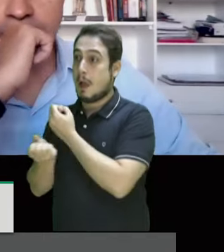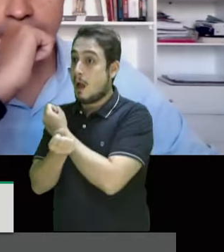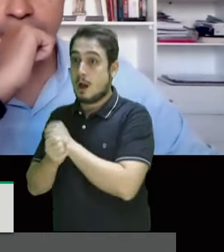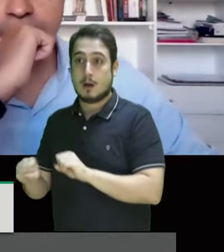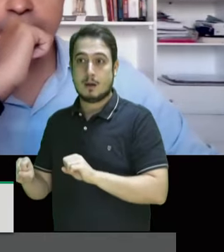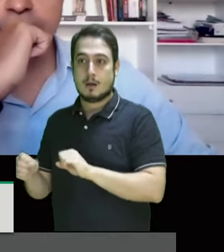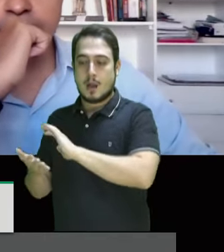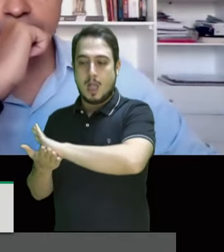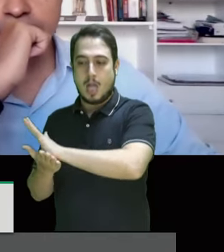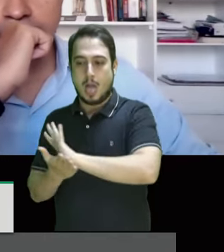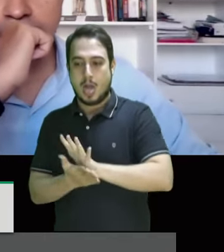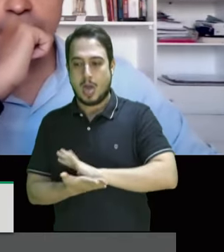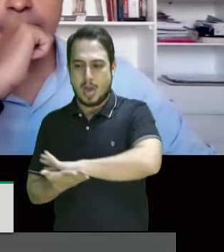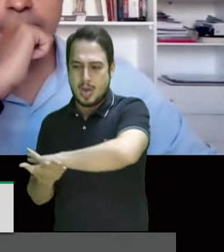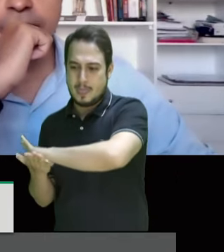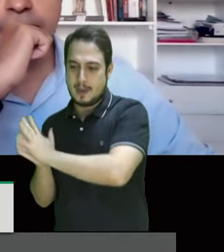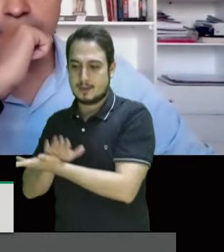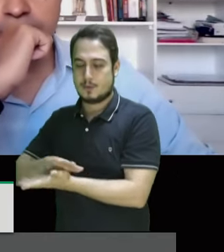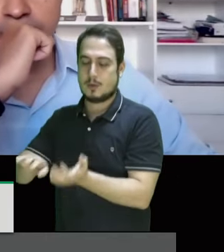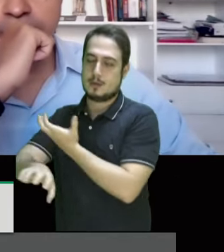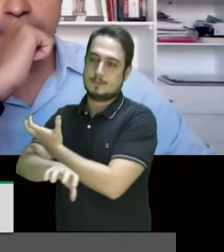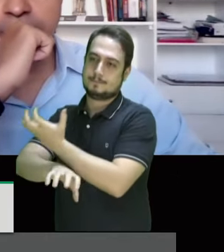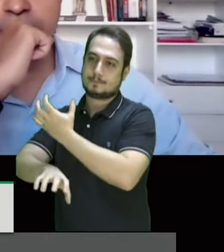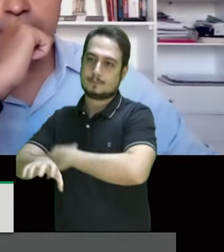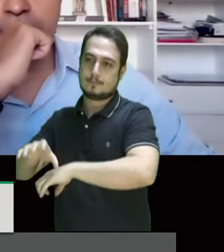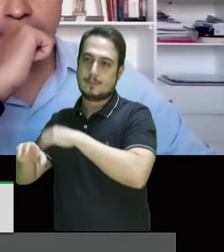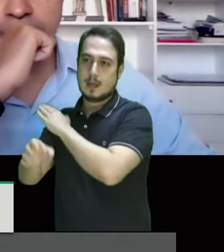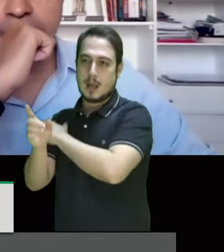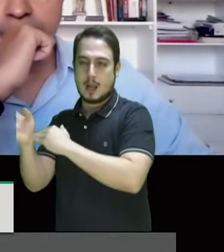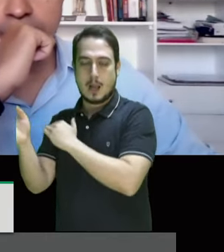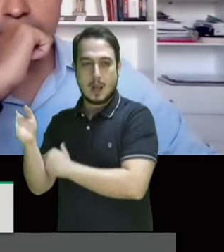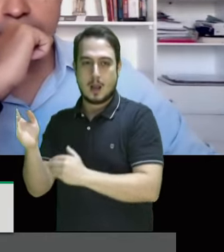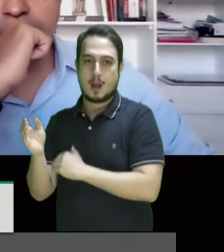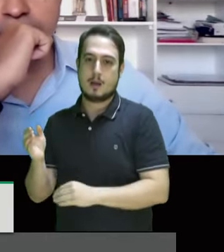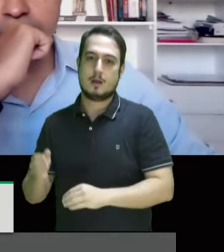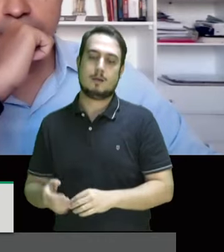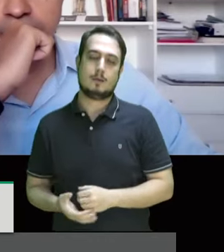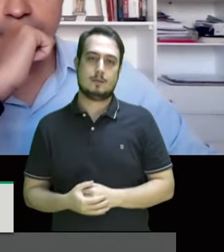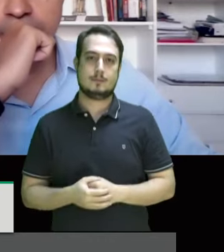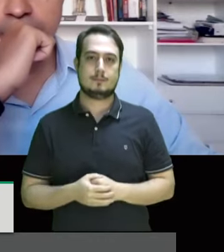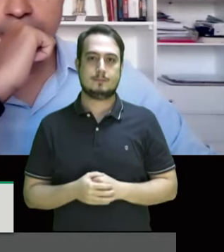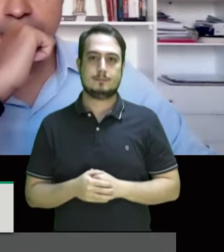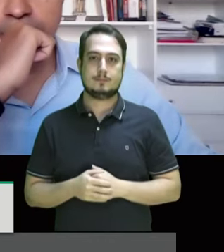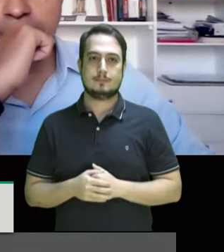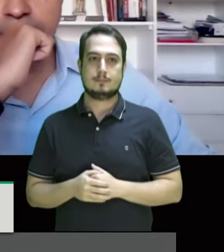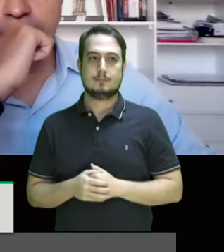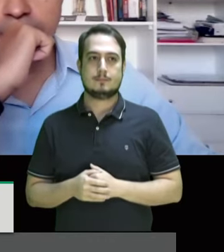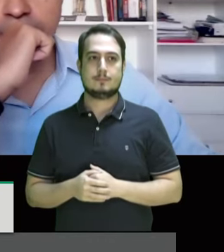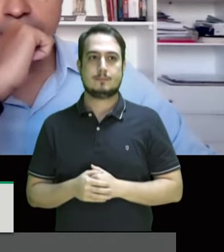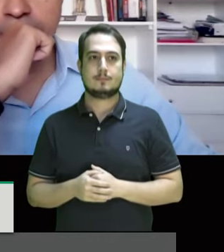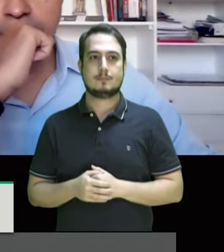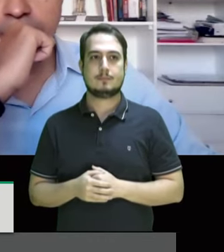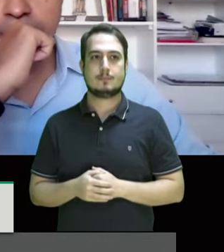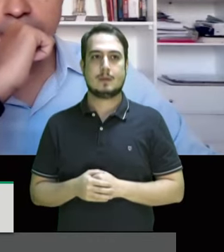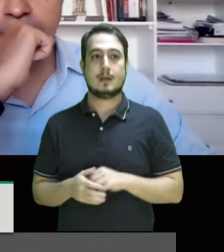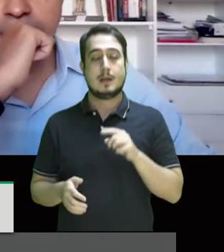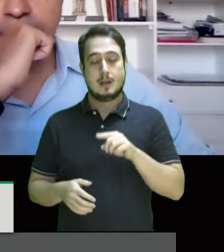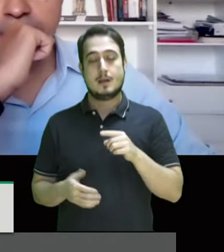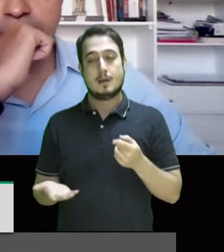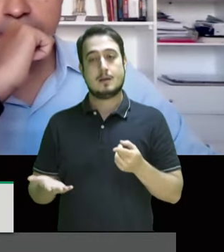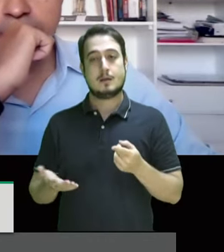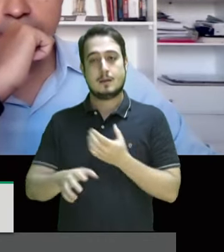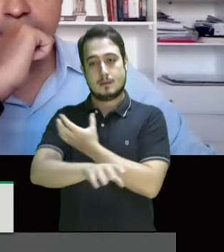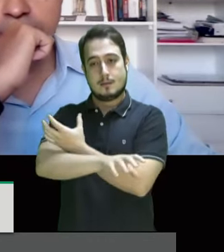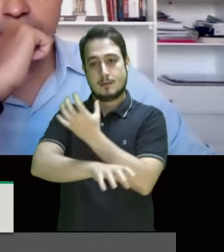para destruir para desmatar para favorecer os grileiros nesse país e aí Bira neste caso da questão